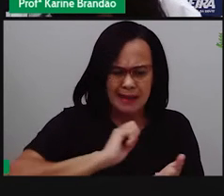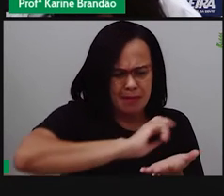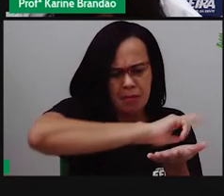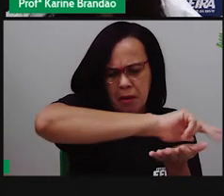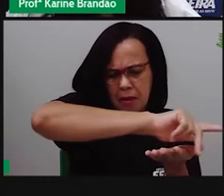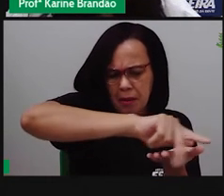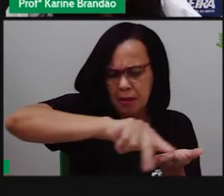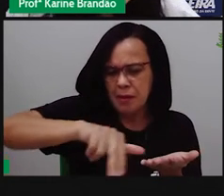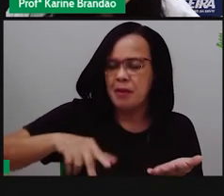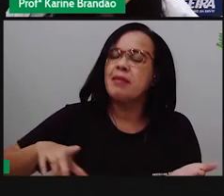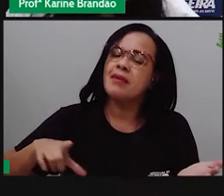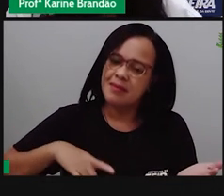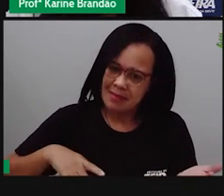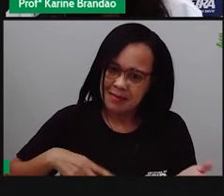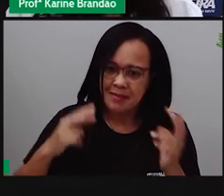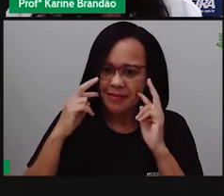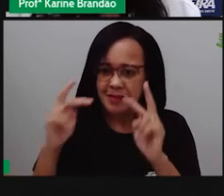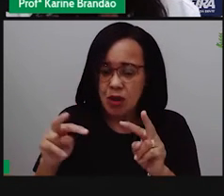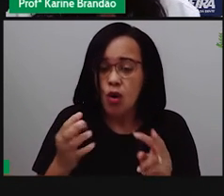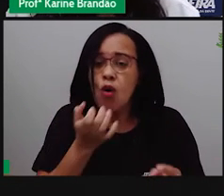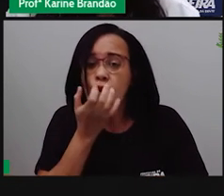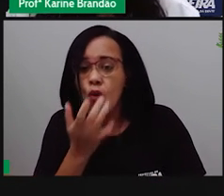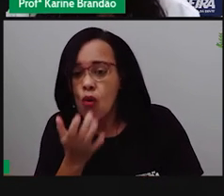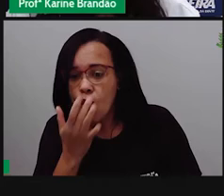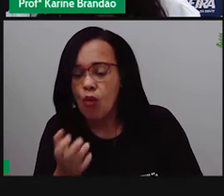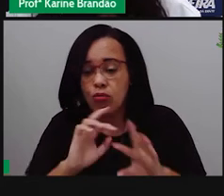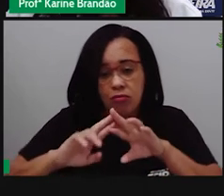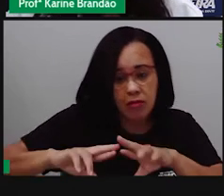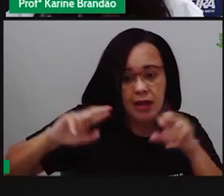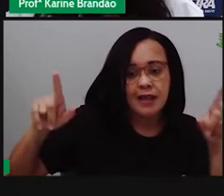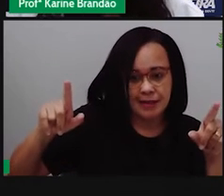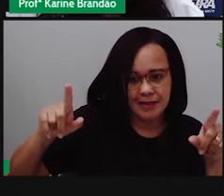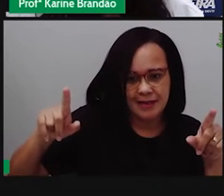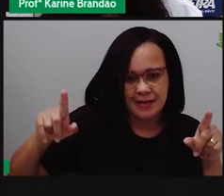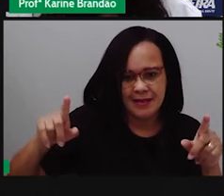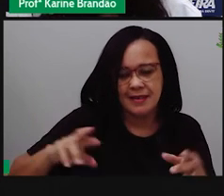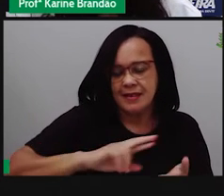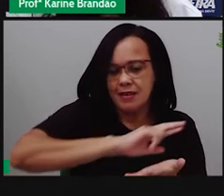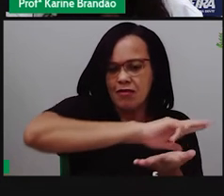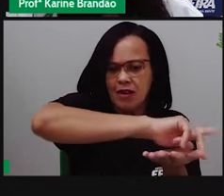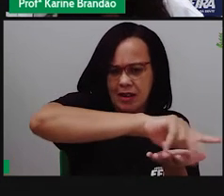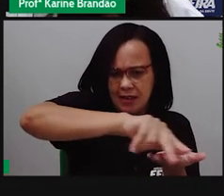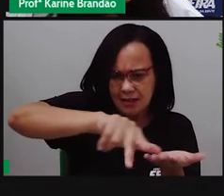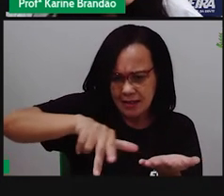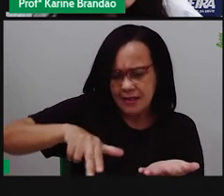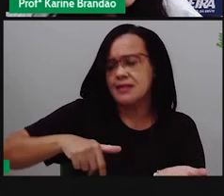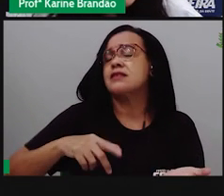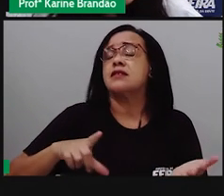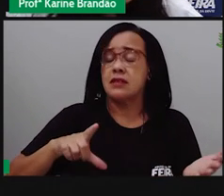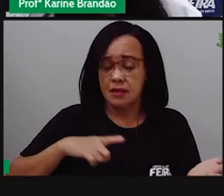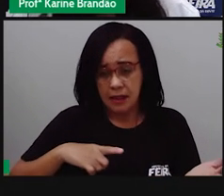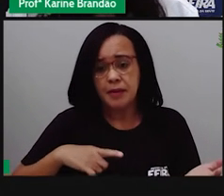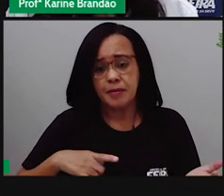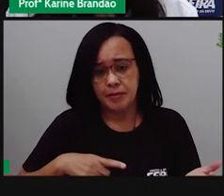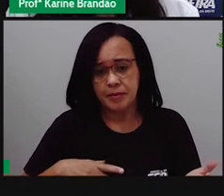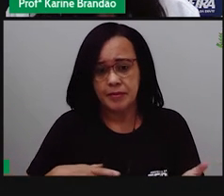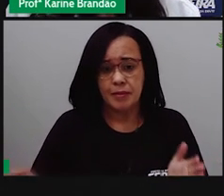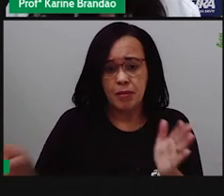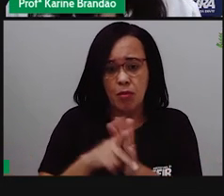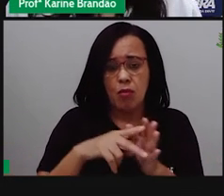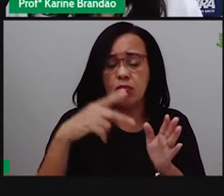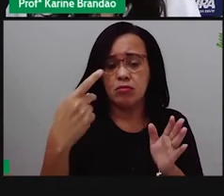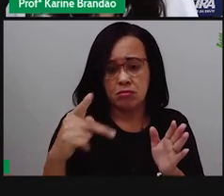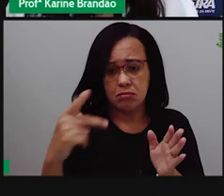variabilidade, uma variação dentro da espécie. Só que existe só variação dentro da espécie? Não.